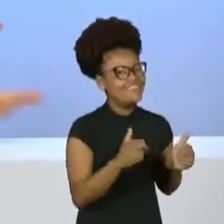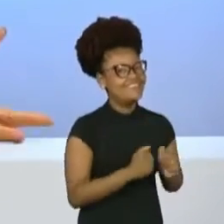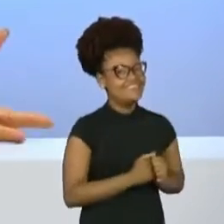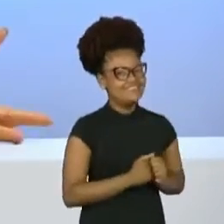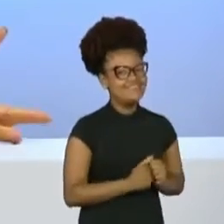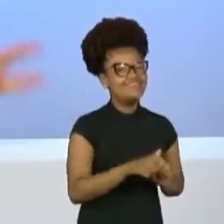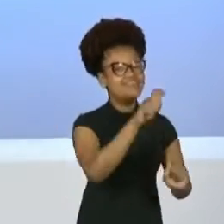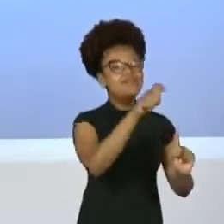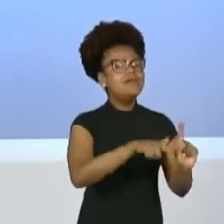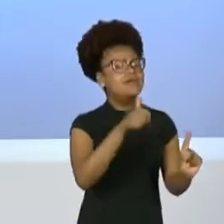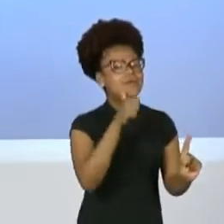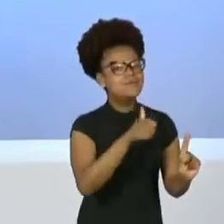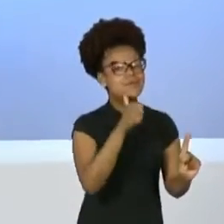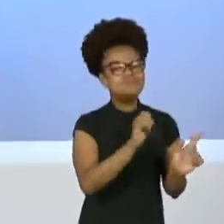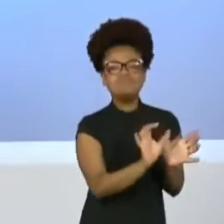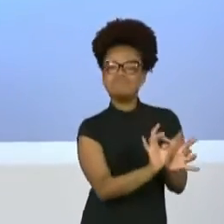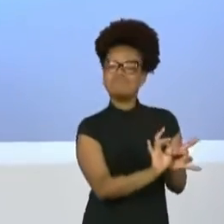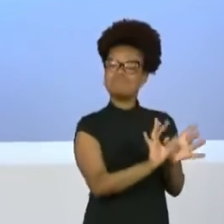mulher livre.